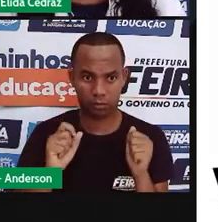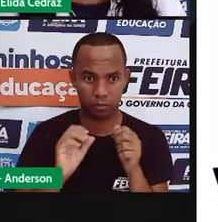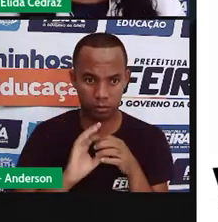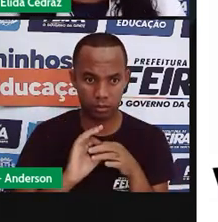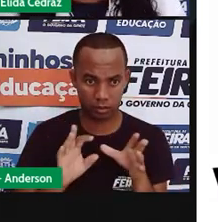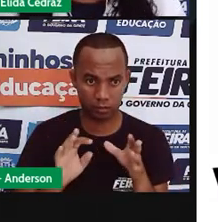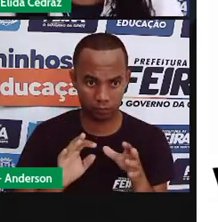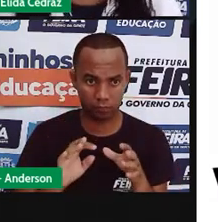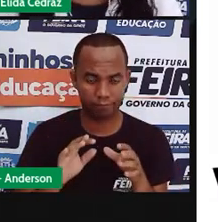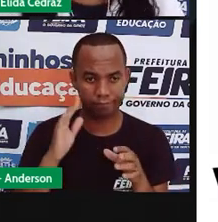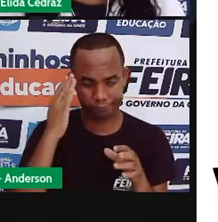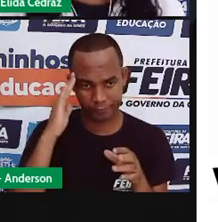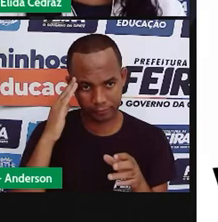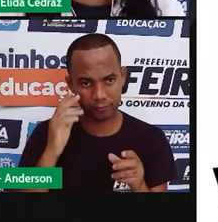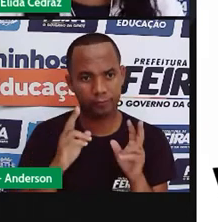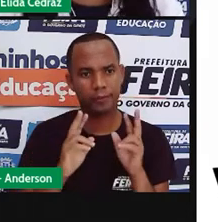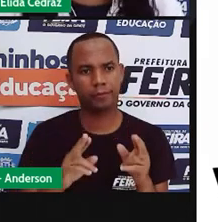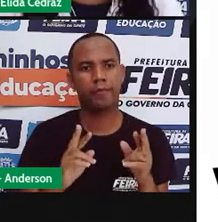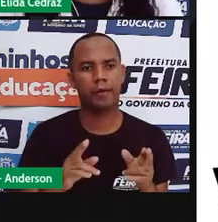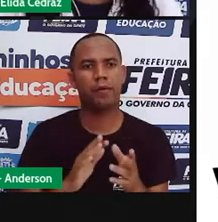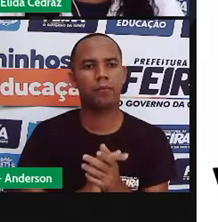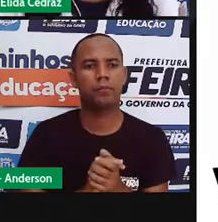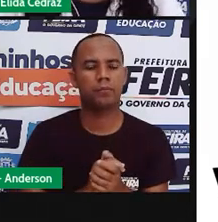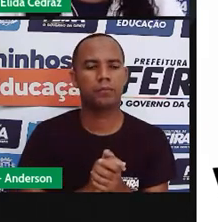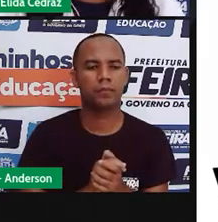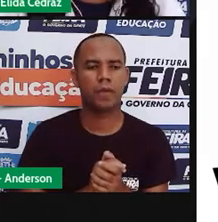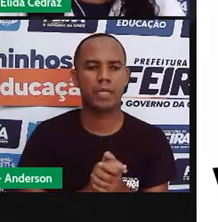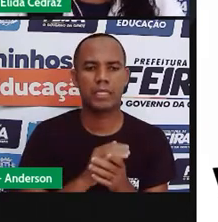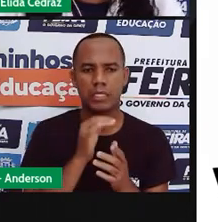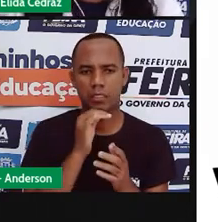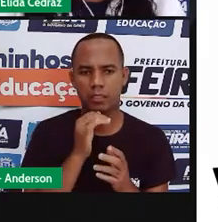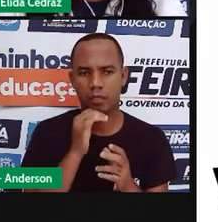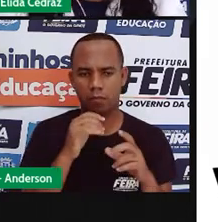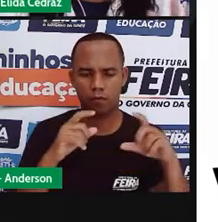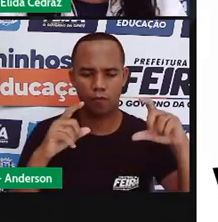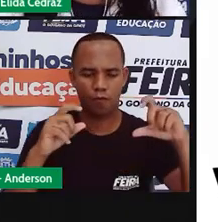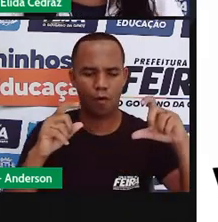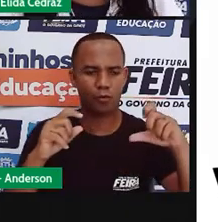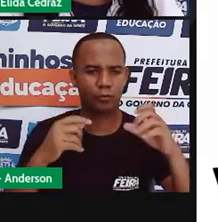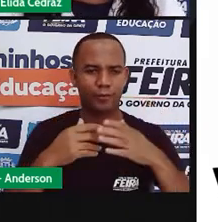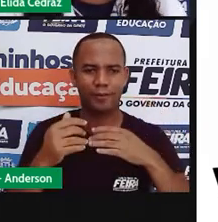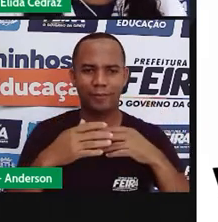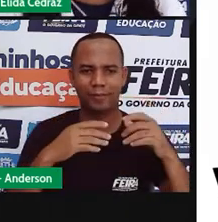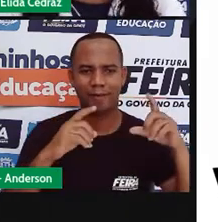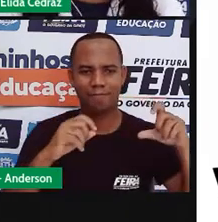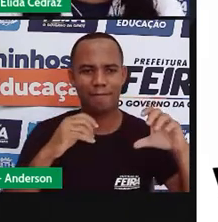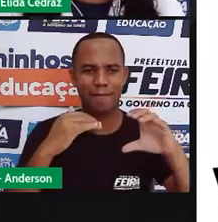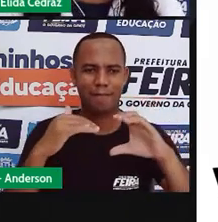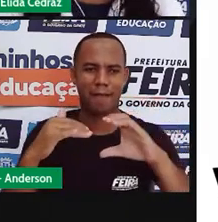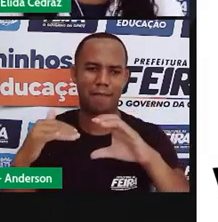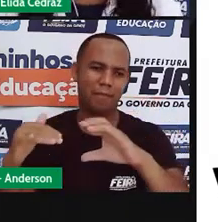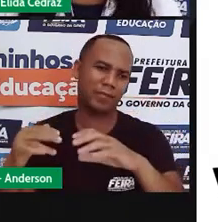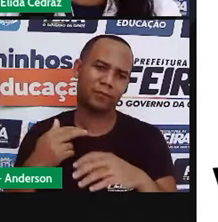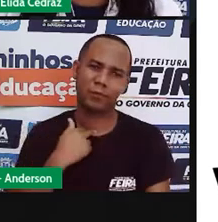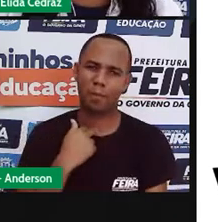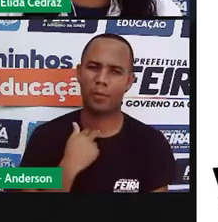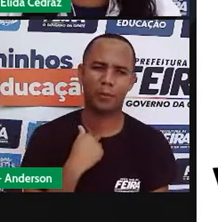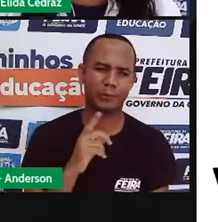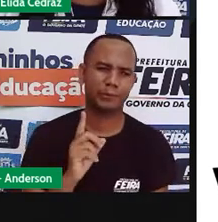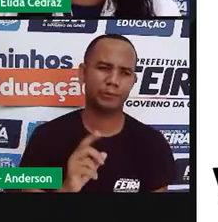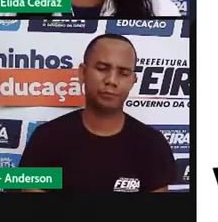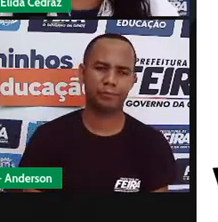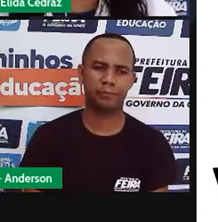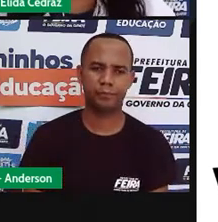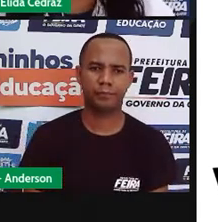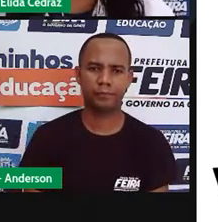entendeu a mesma coisa é de você tirar foto de alguém e compartilhar sem a pessoa também não pode